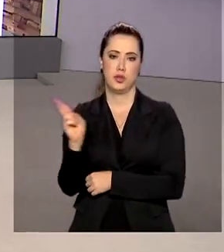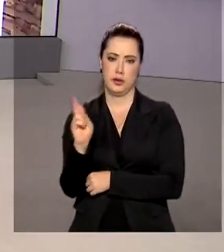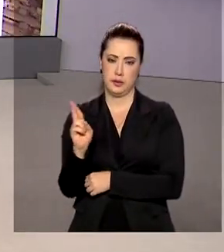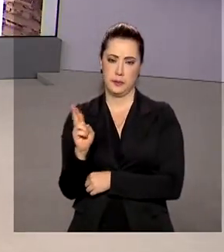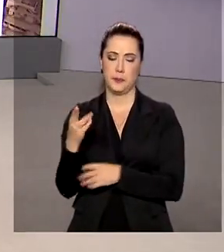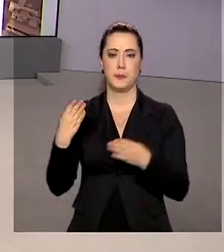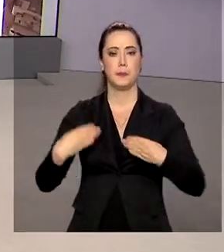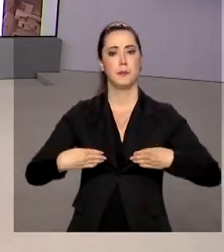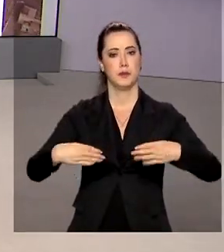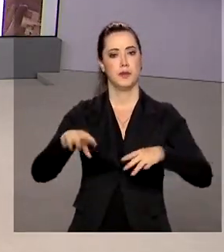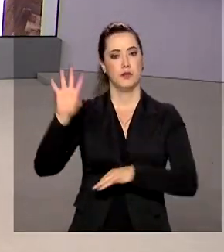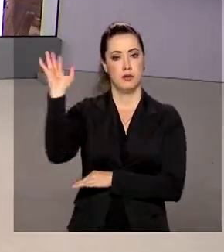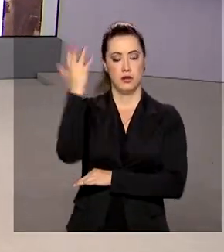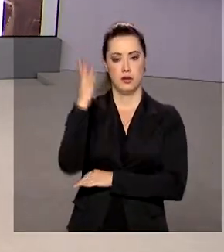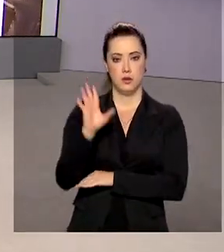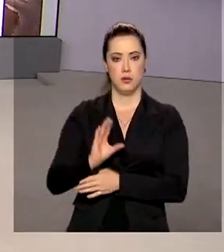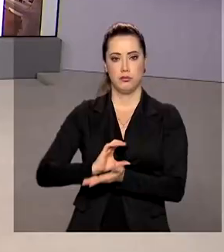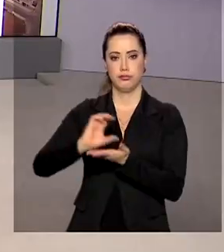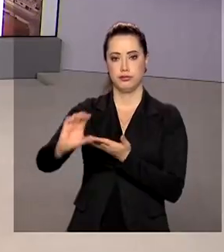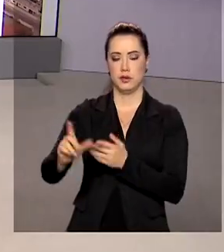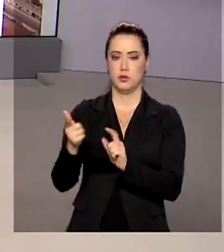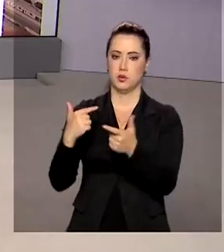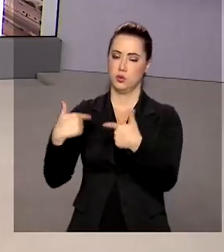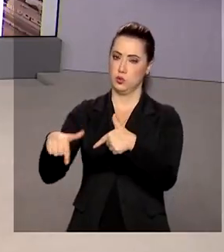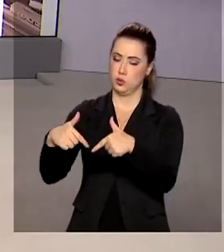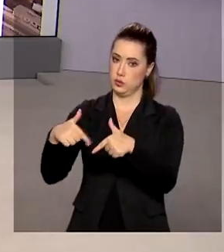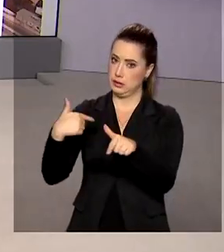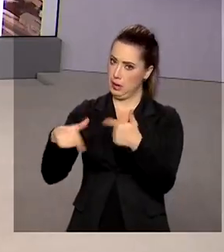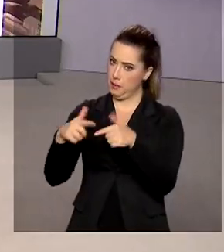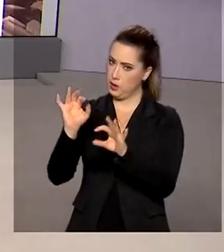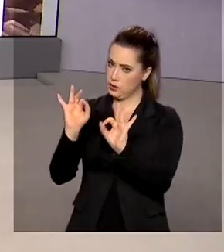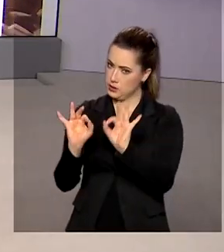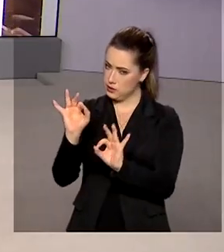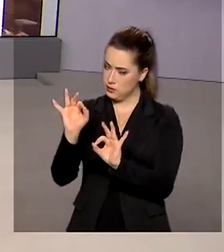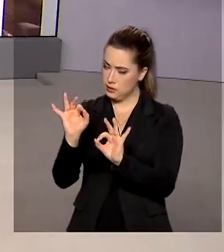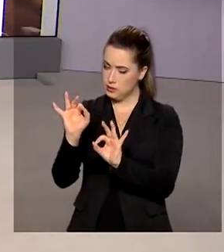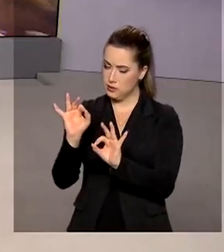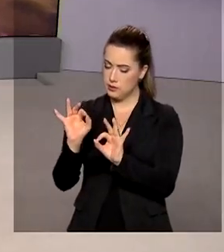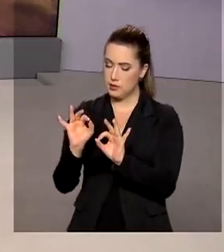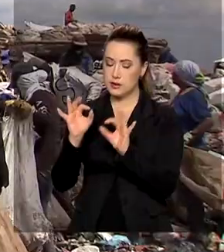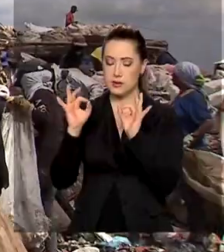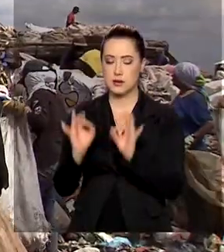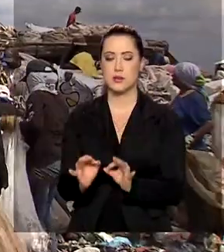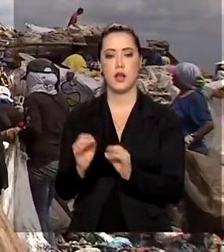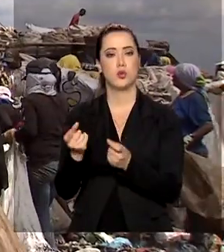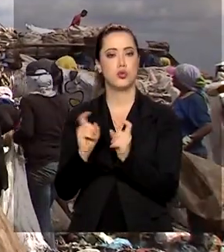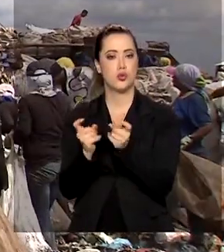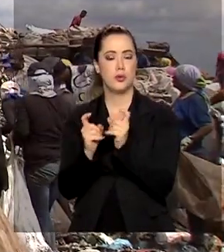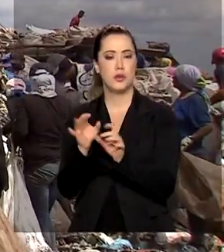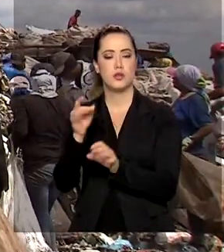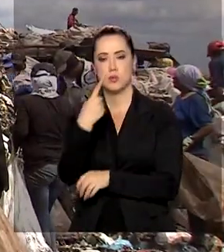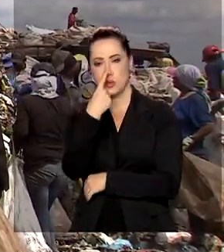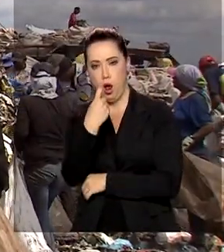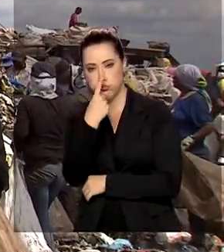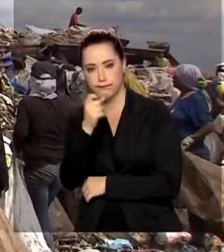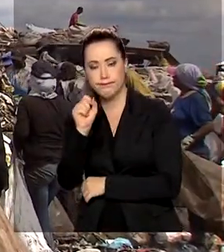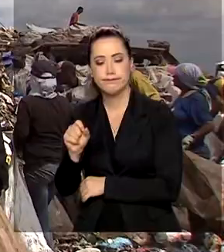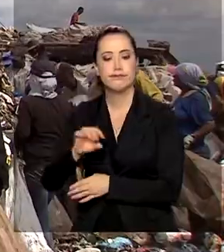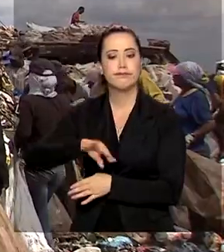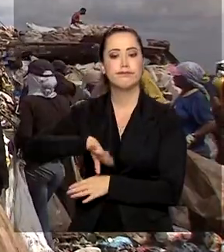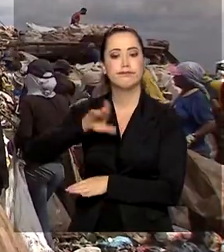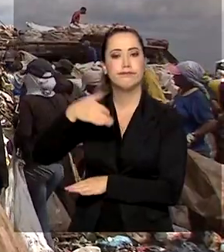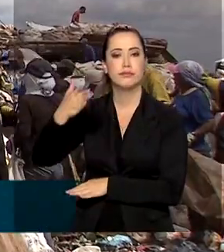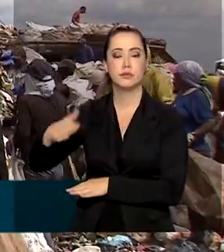Meio Ambiente para investir na gestão correta do lixo nos municípios. Os recursos vêm do programa